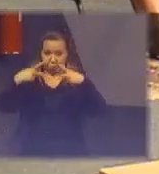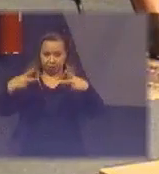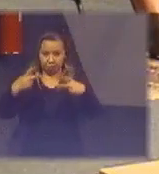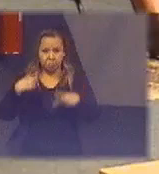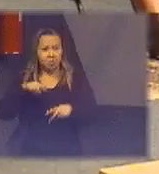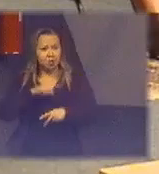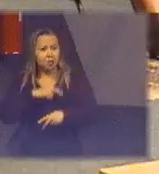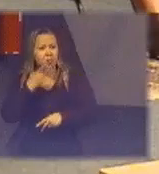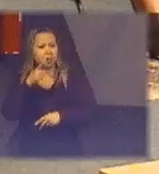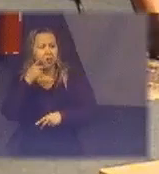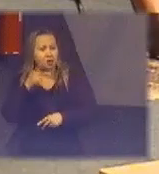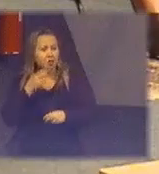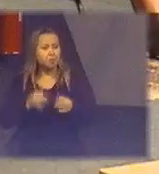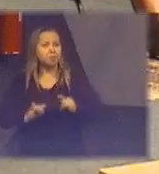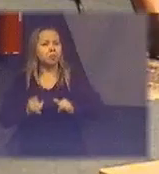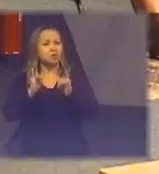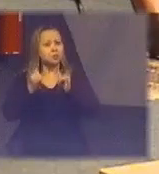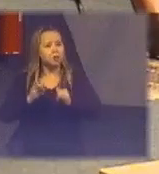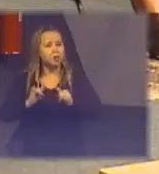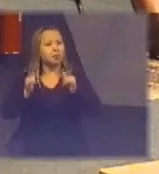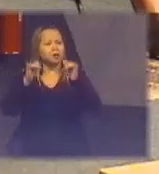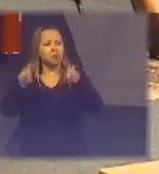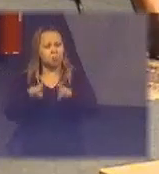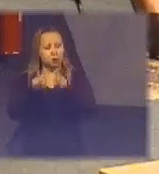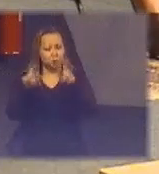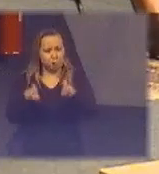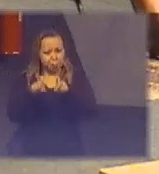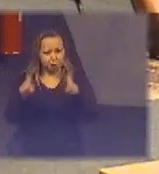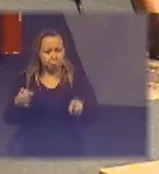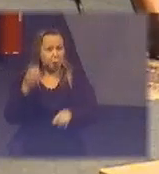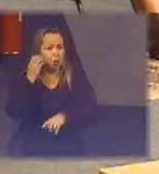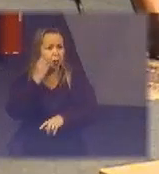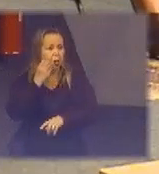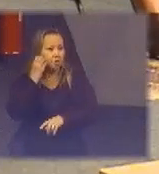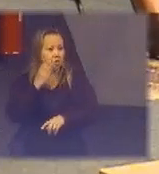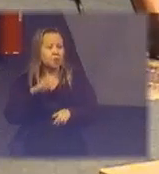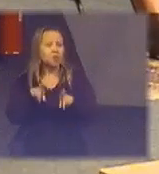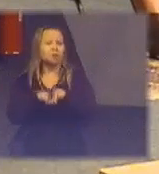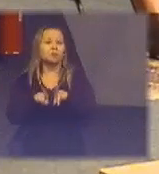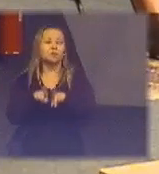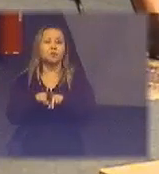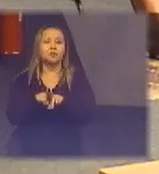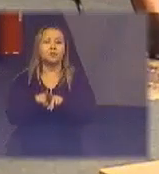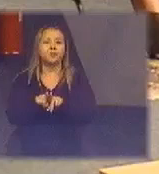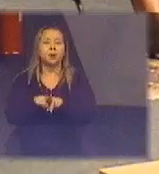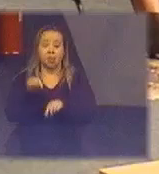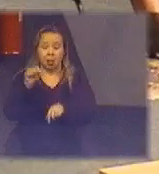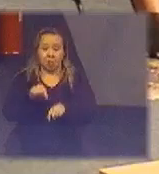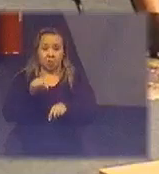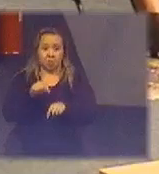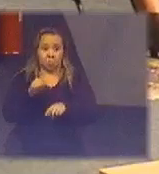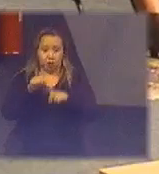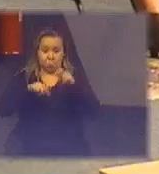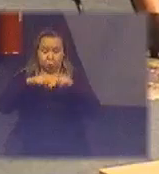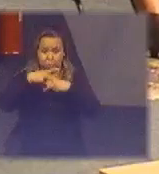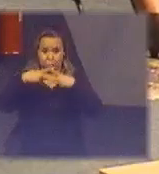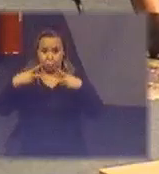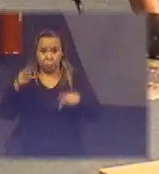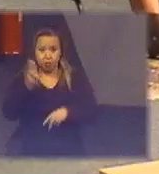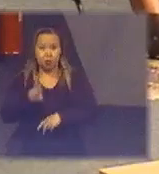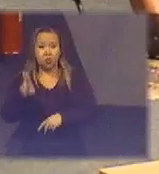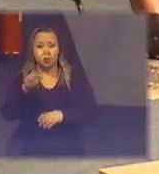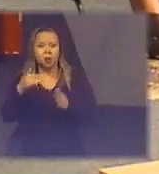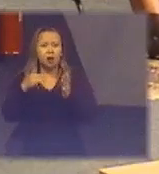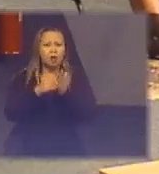eletrodomésticos grandes a gente fala de computador de celular então esses produtos vão ser usados